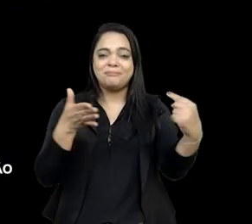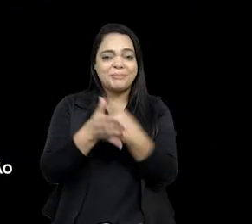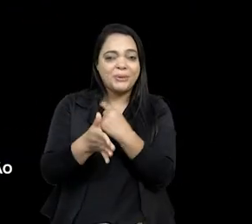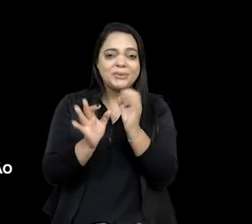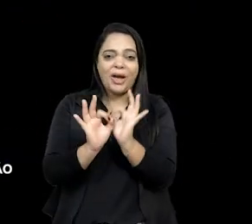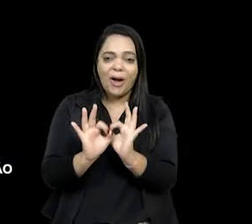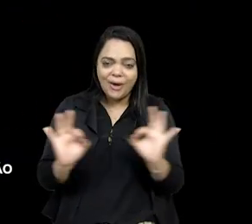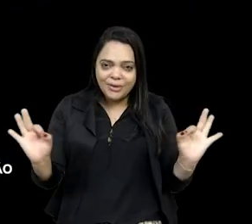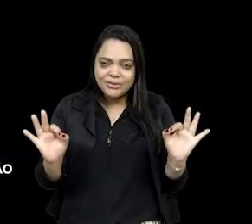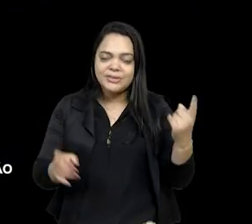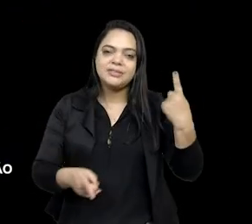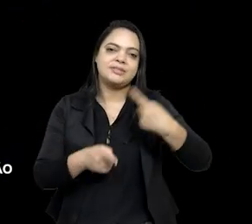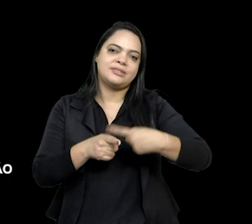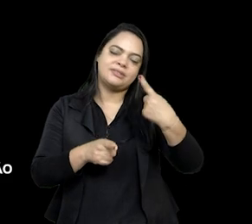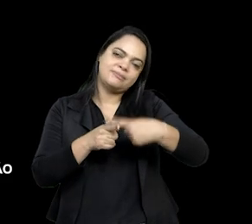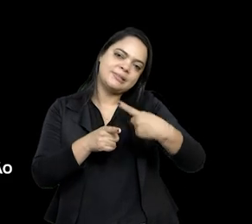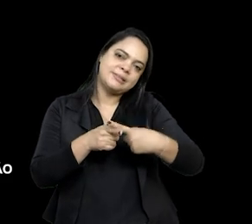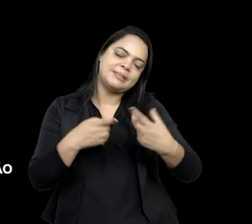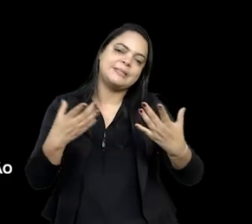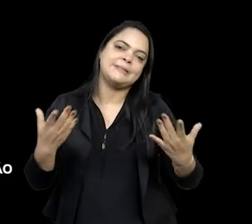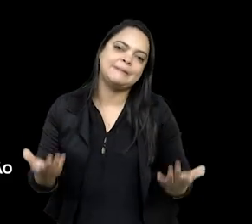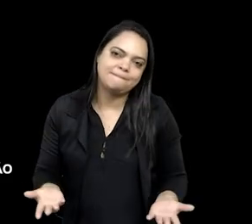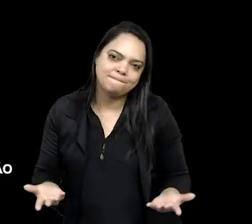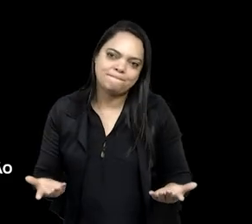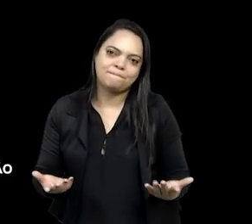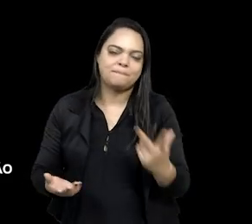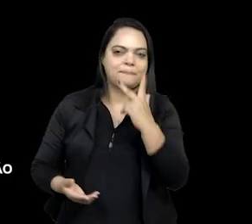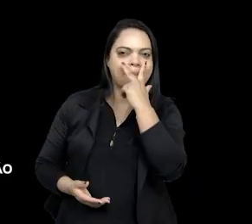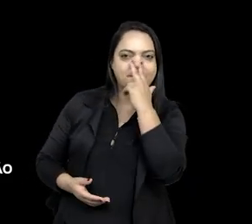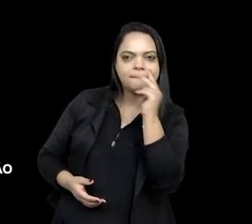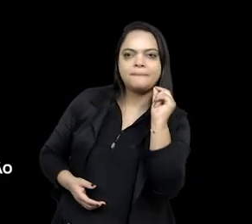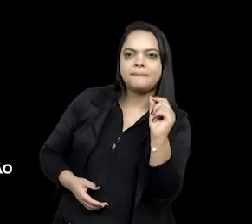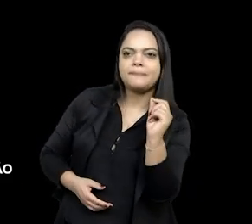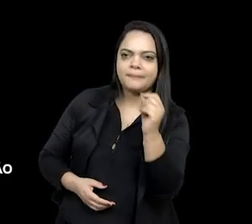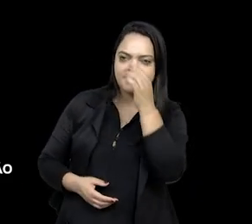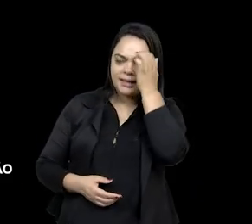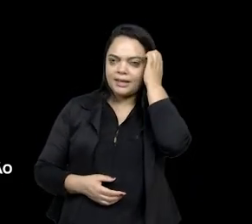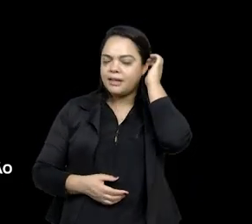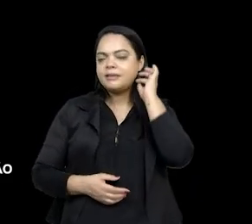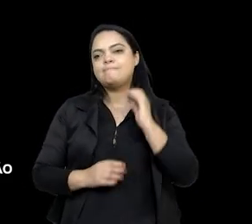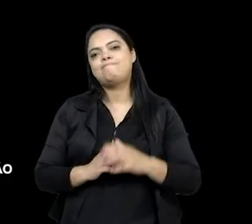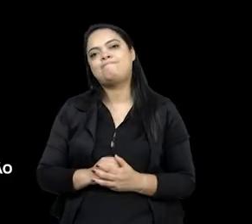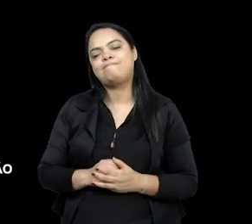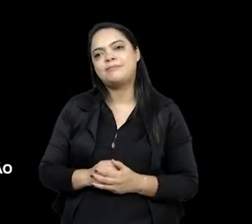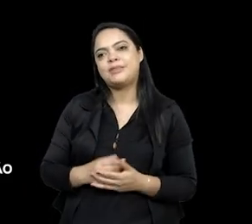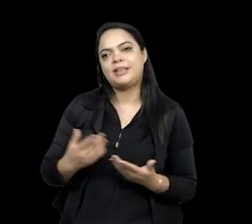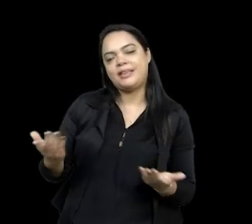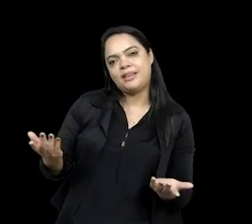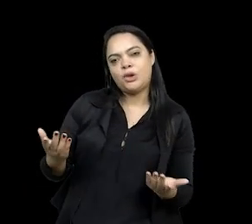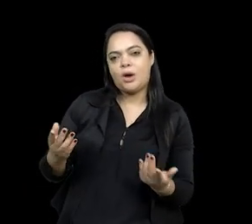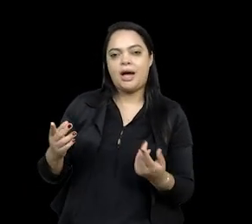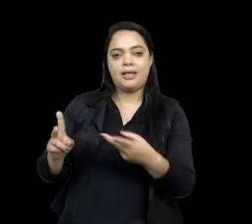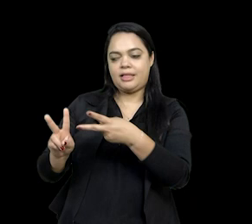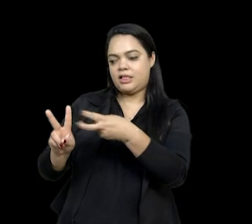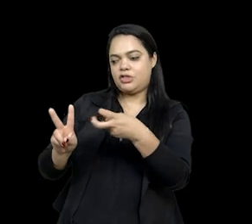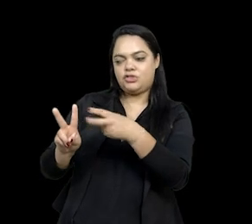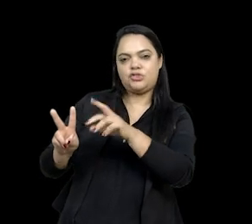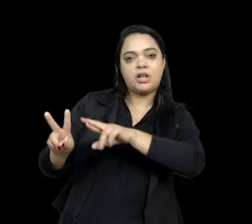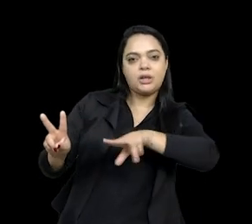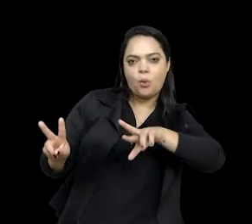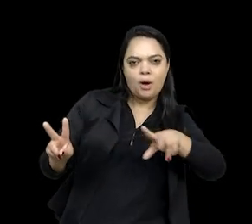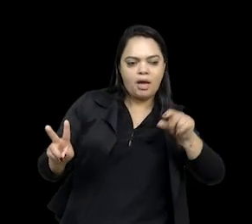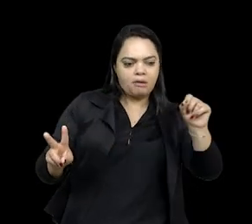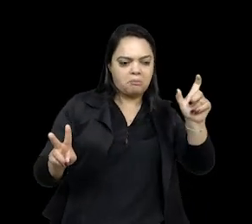tem a ver com essa duplicidade, talvez, da identidade que o não indígena coloca para o